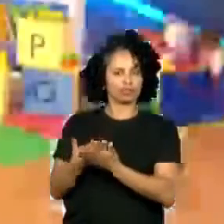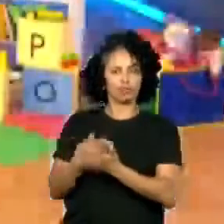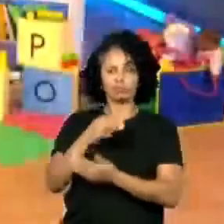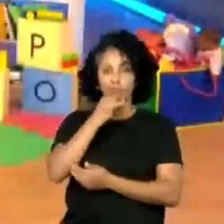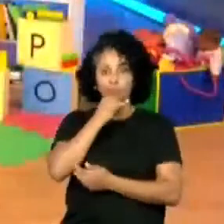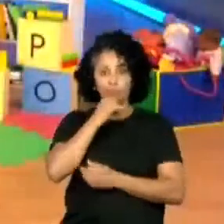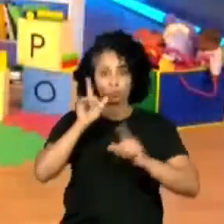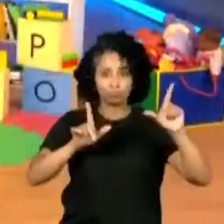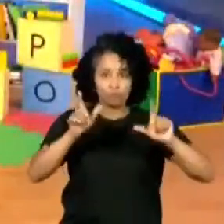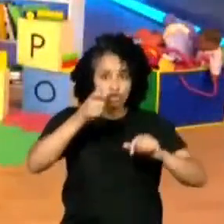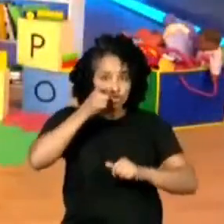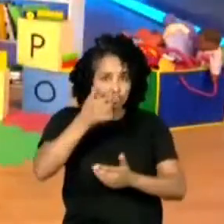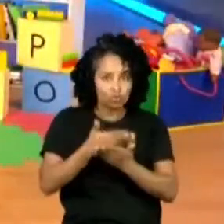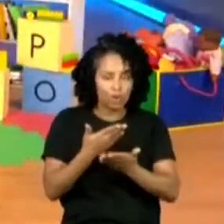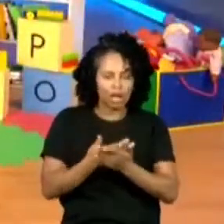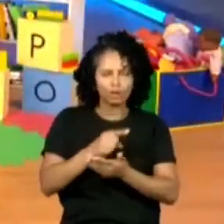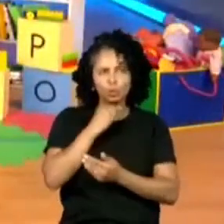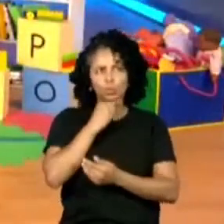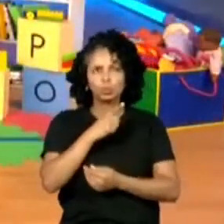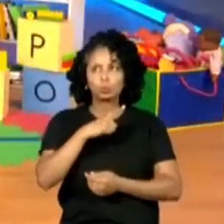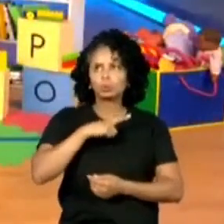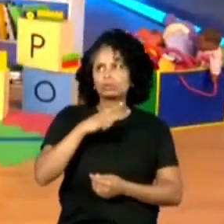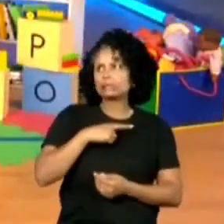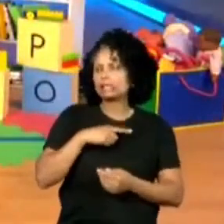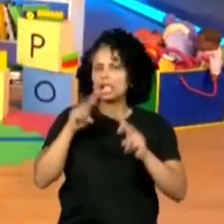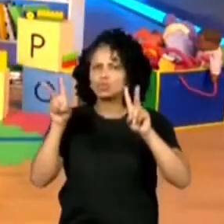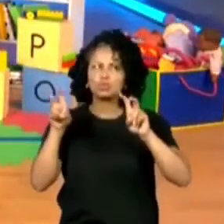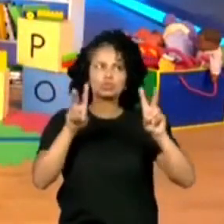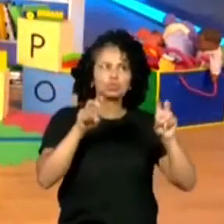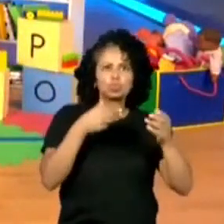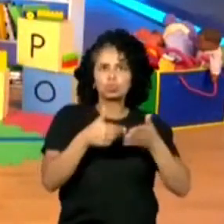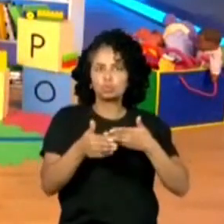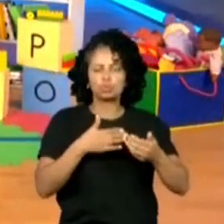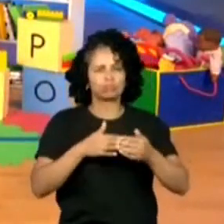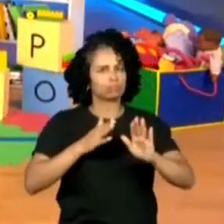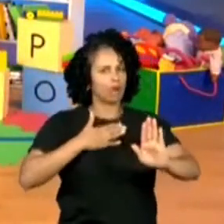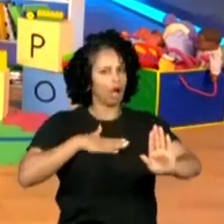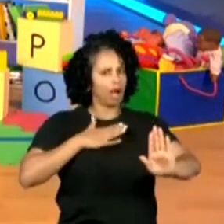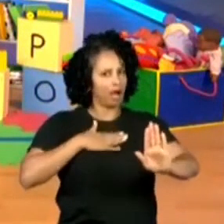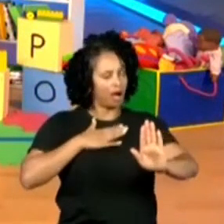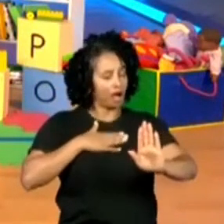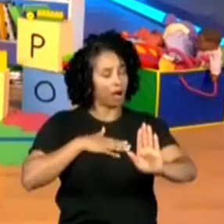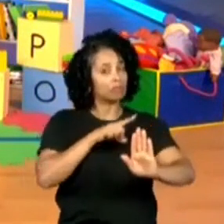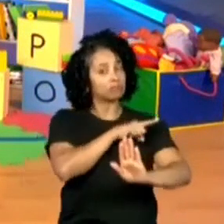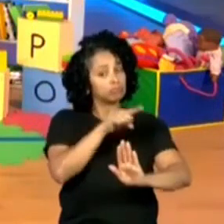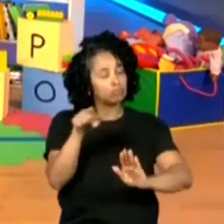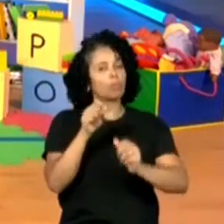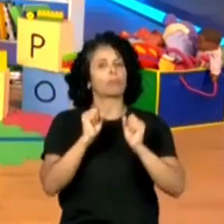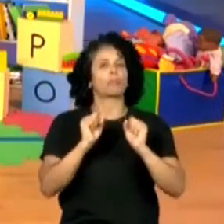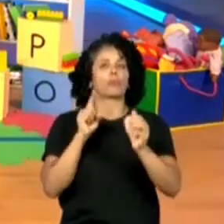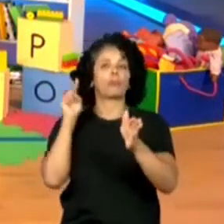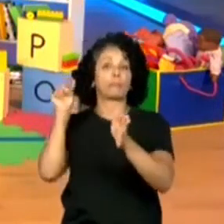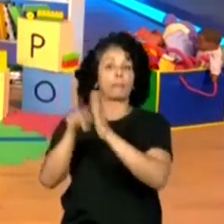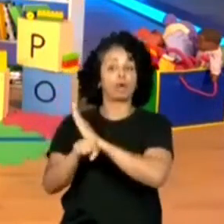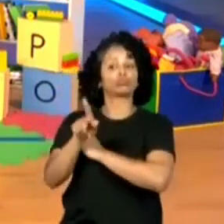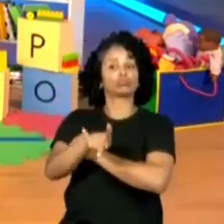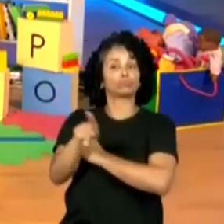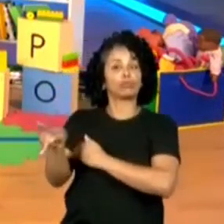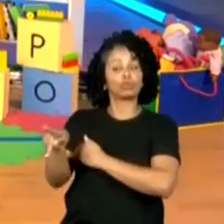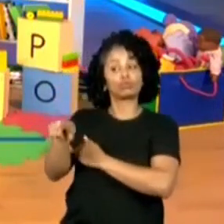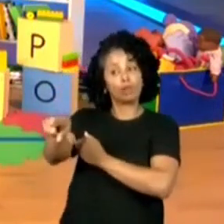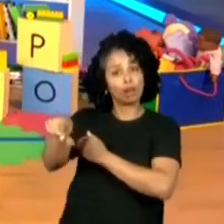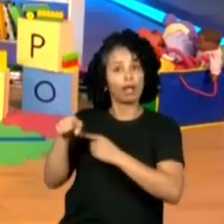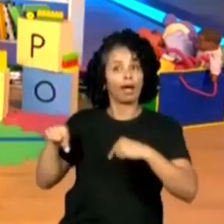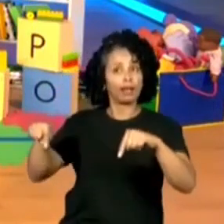e ficou com uma pequena dúvida sobre qualquer assunto. Então, é a hora agora de você atacar aí o professor da sala de aula e pedir para ele